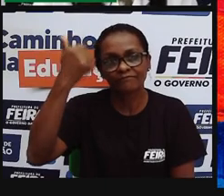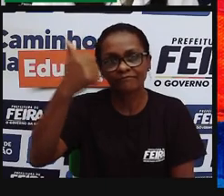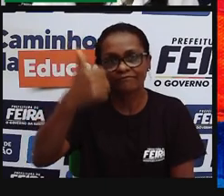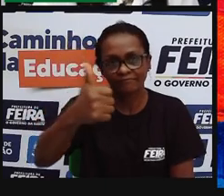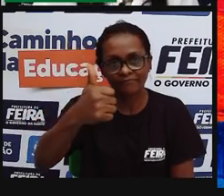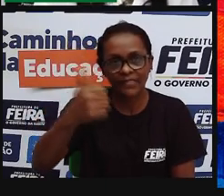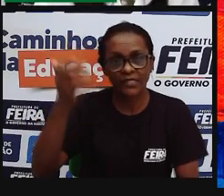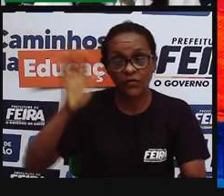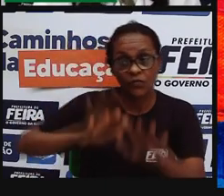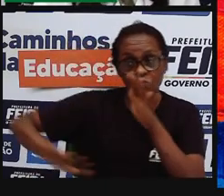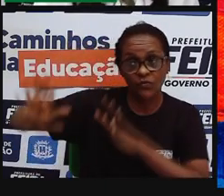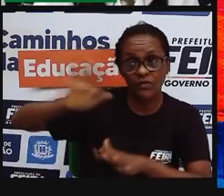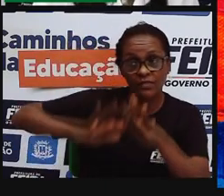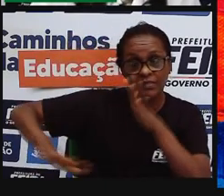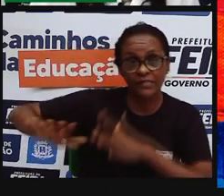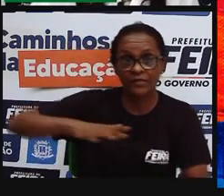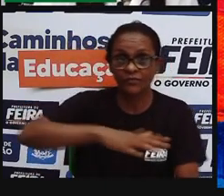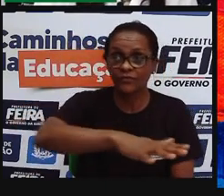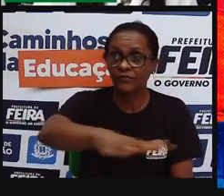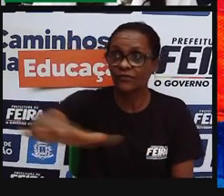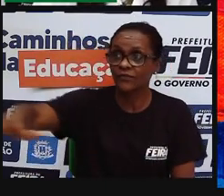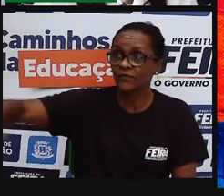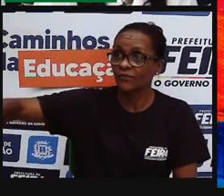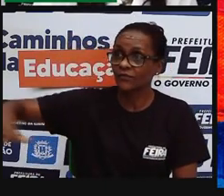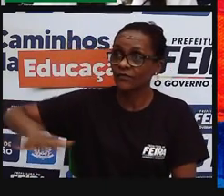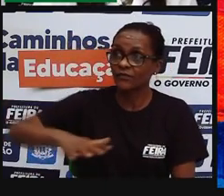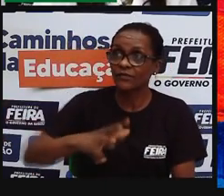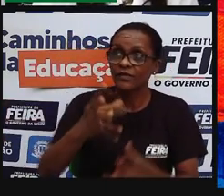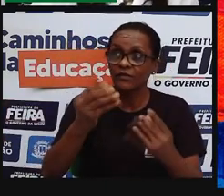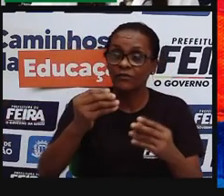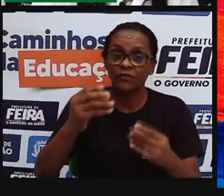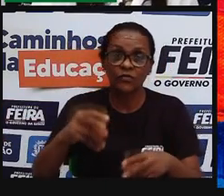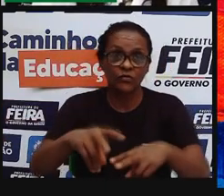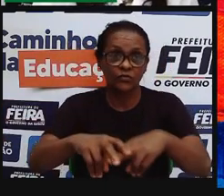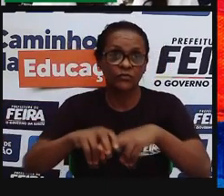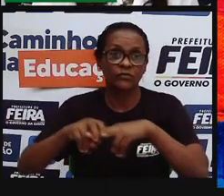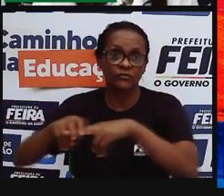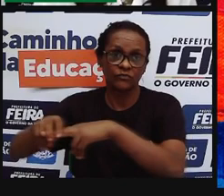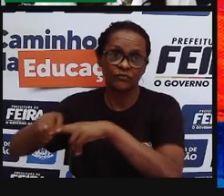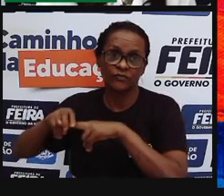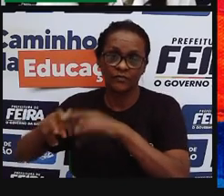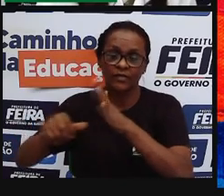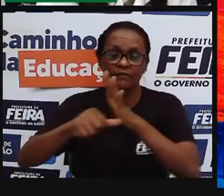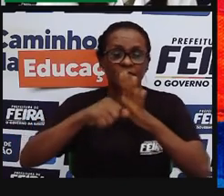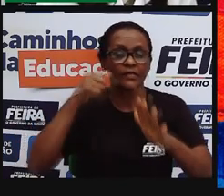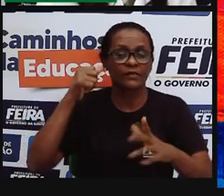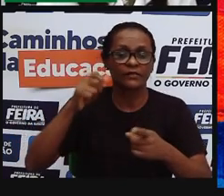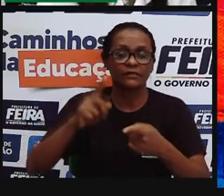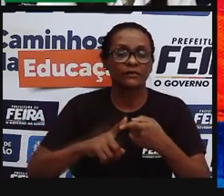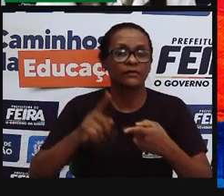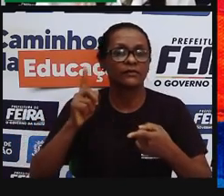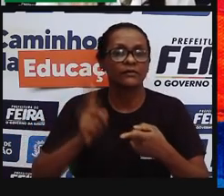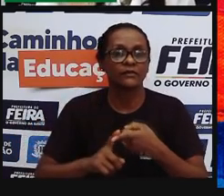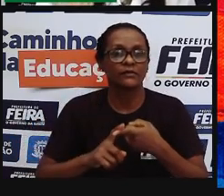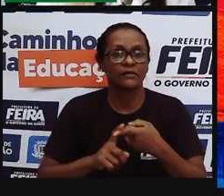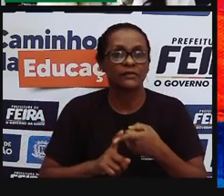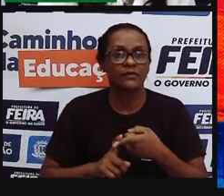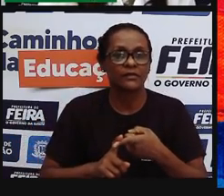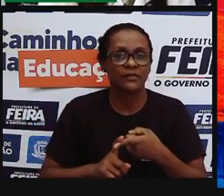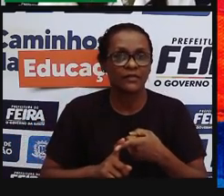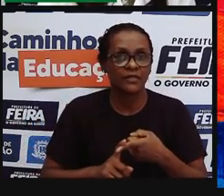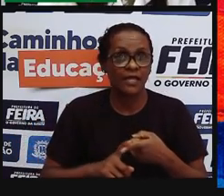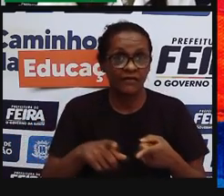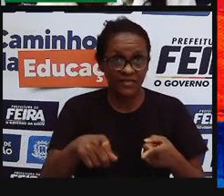natureza, a gente precisa cuidar da natureza por diversos motivos, né, primeiro, porque a gente, se a gente não conhece, e por isso da